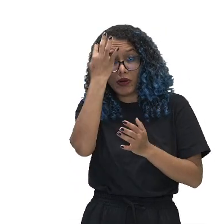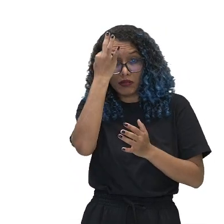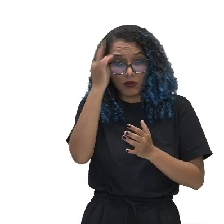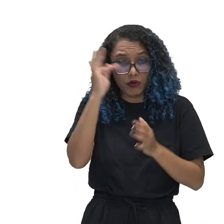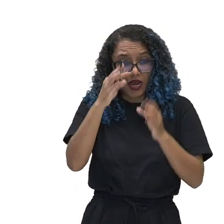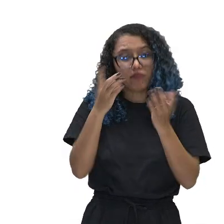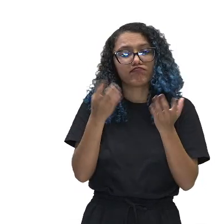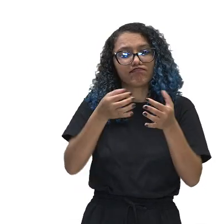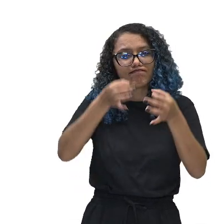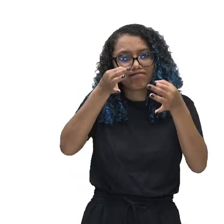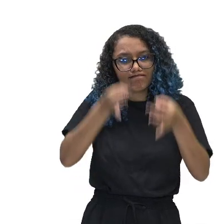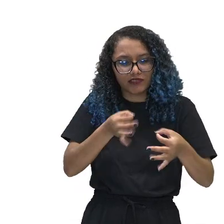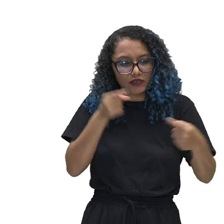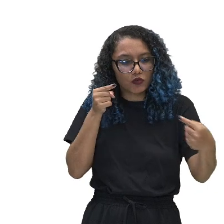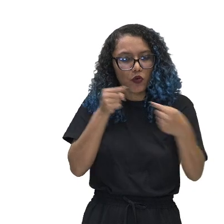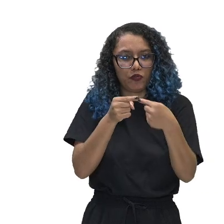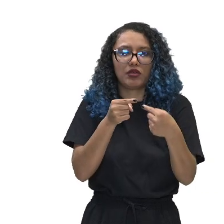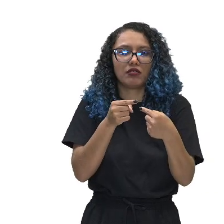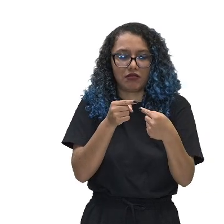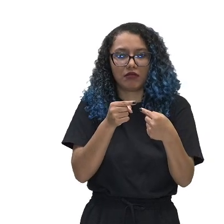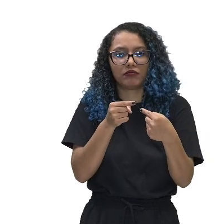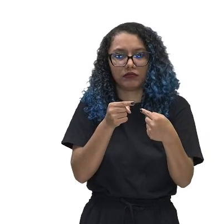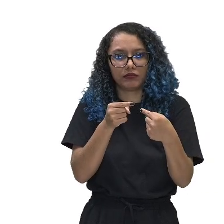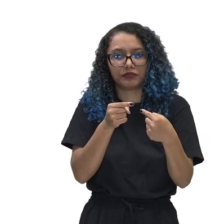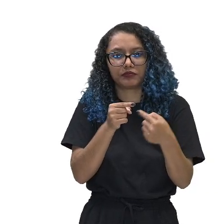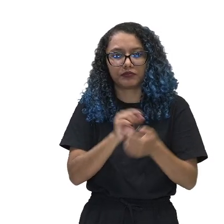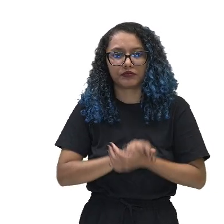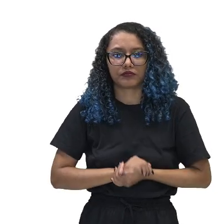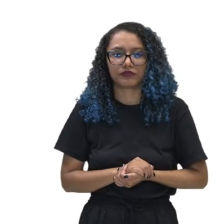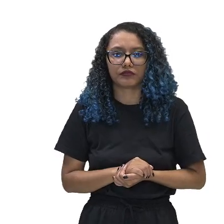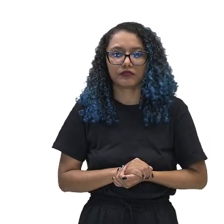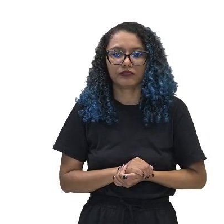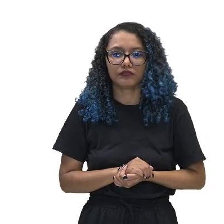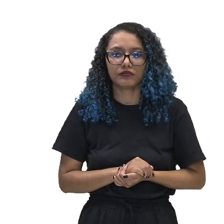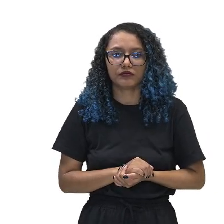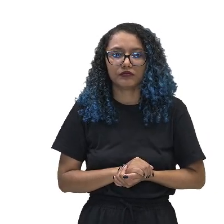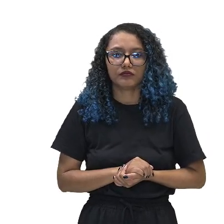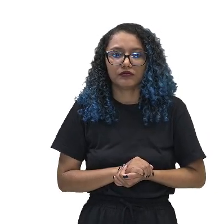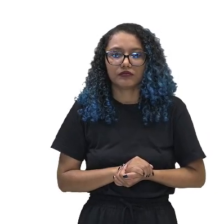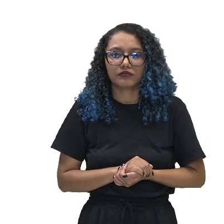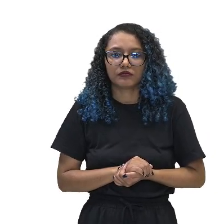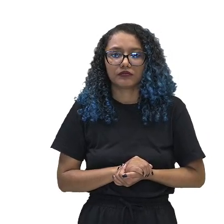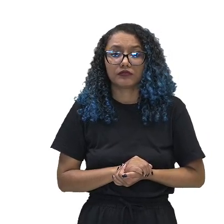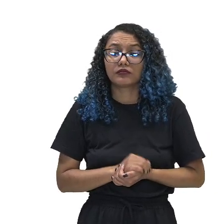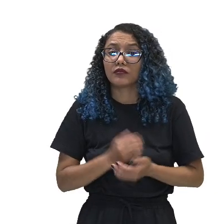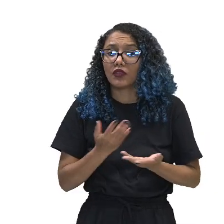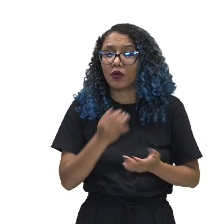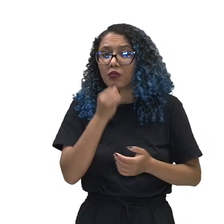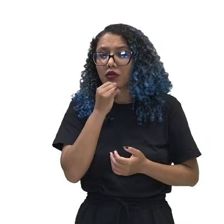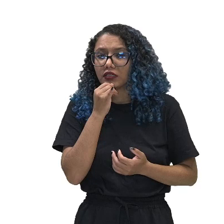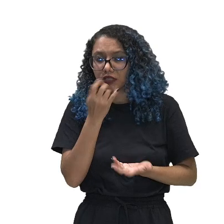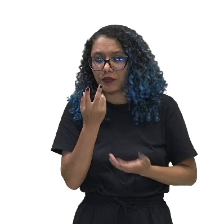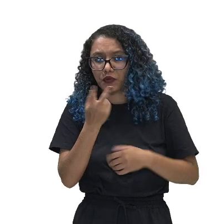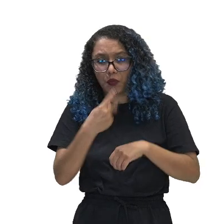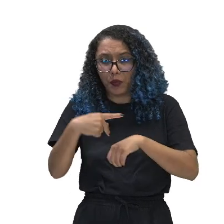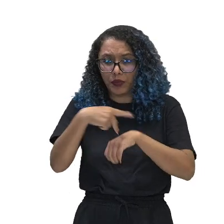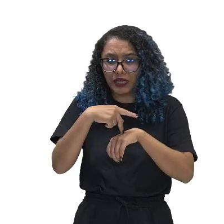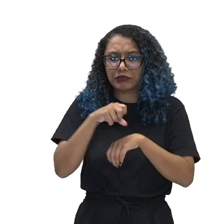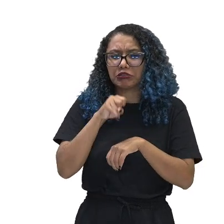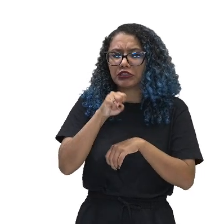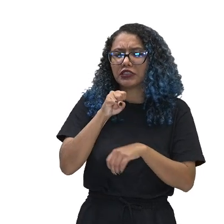a democracia, né, então, a partir desse tipo ideal, no caso, a democracia, um país munido de